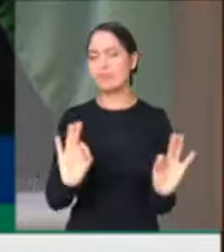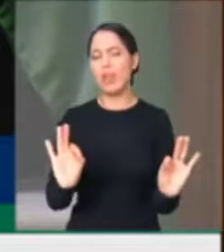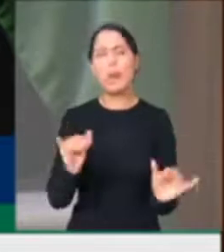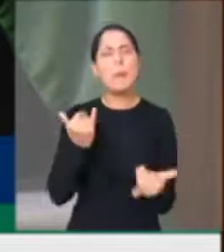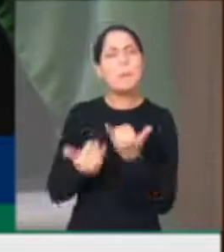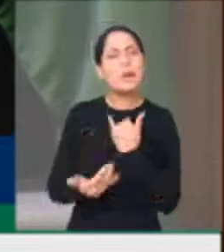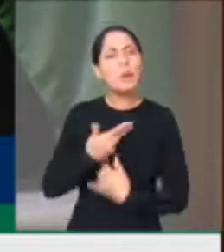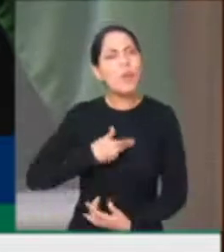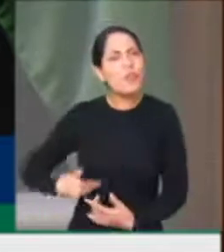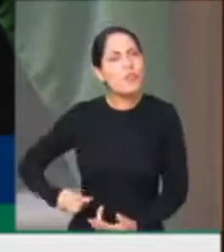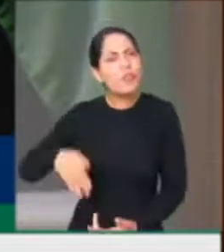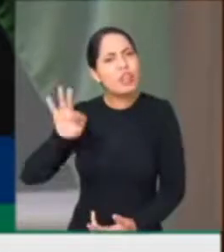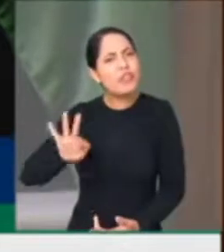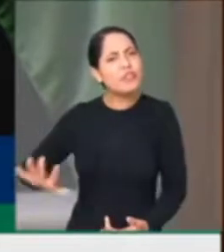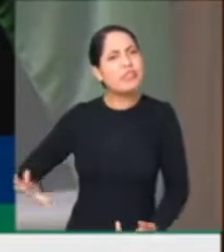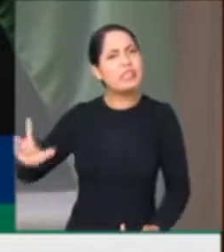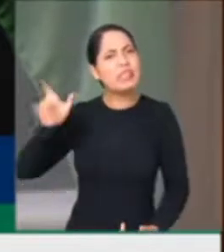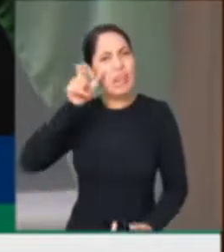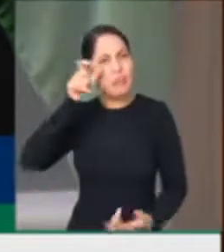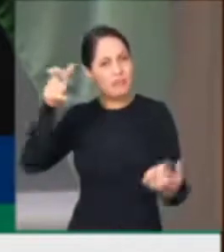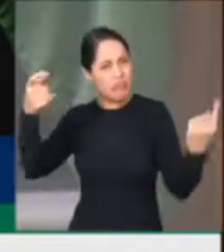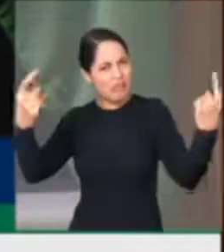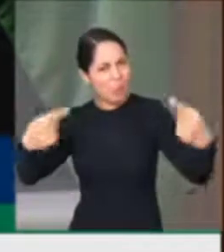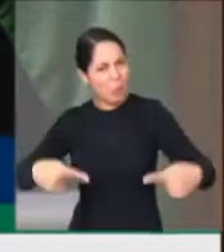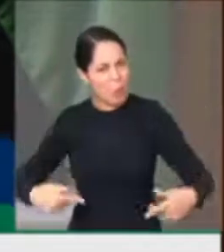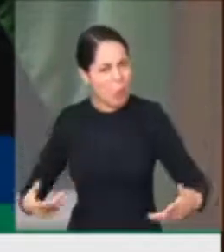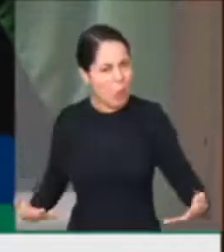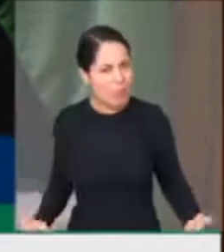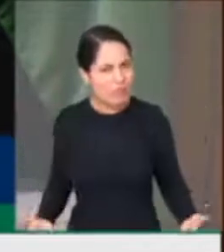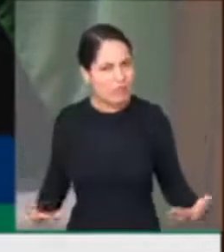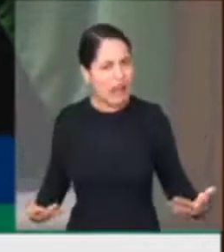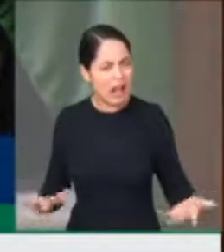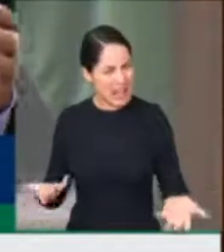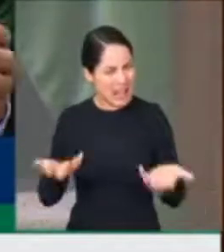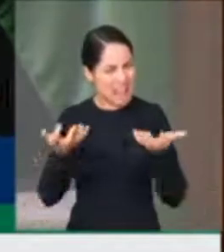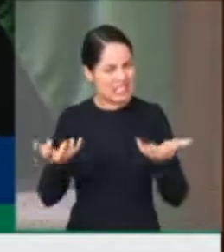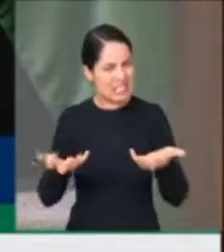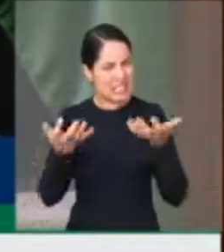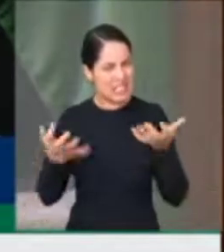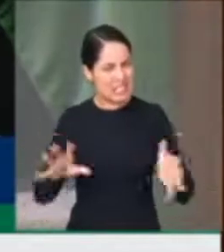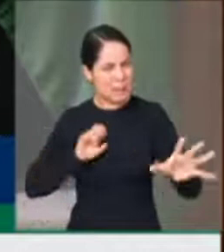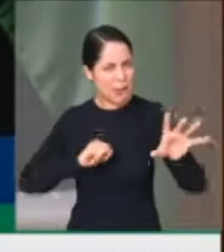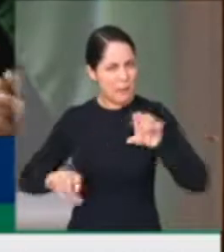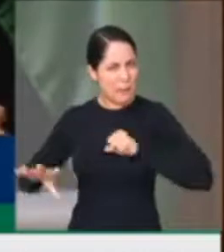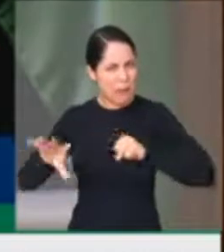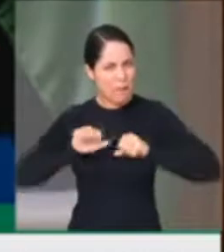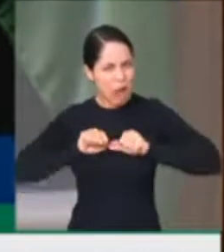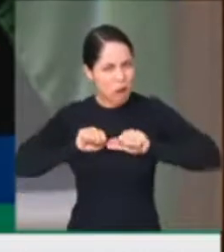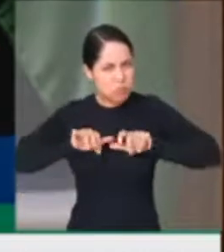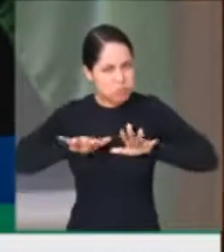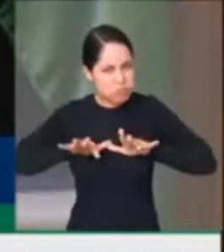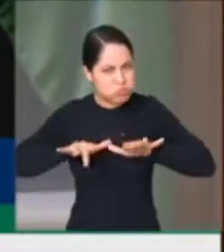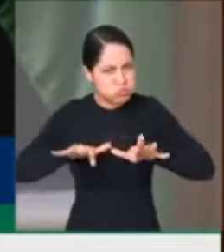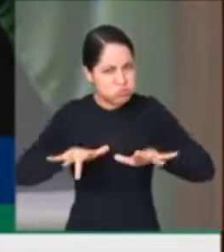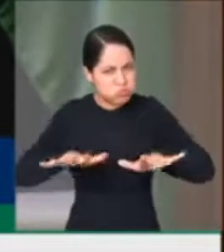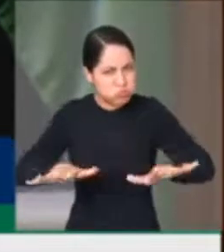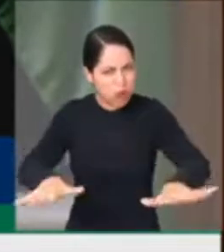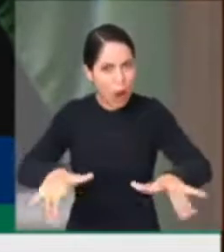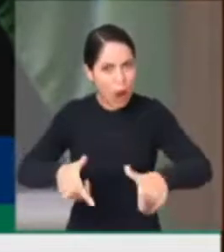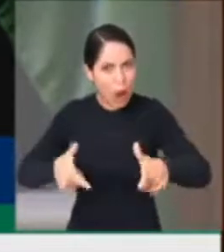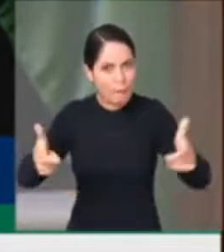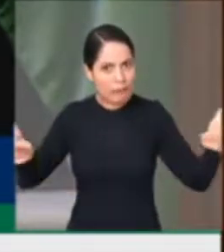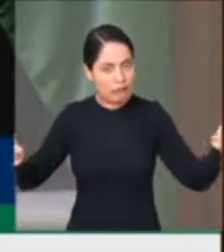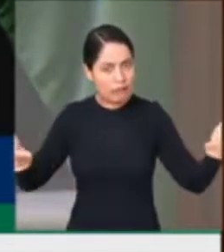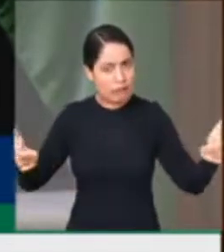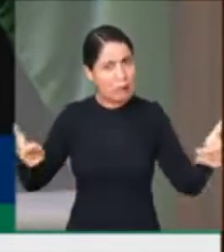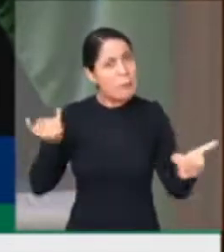federal tinha a intenção exatamente que a contaminação avançasse, se expandisse. E, a